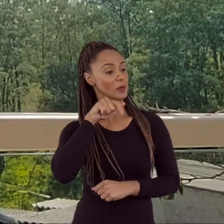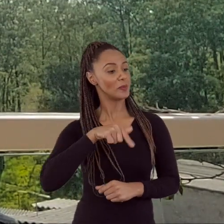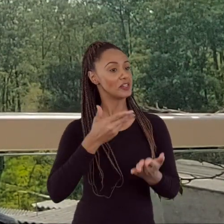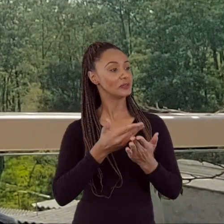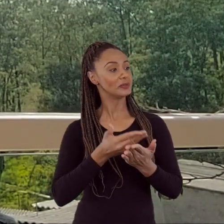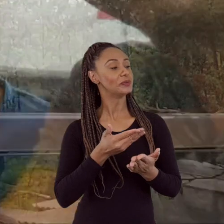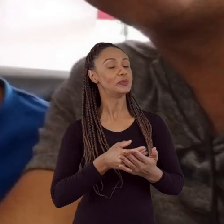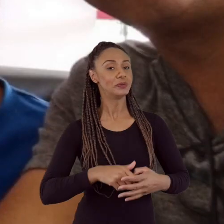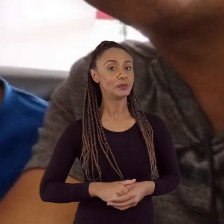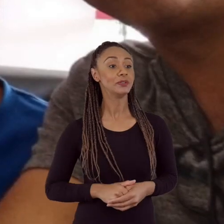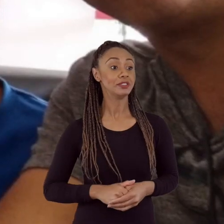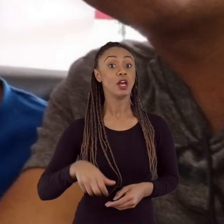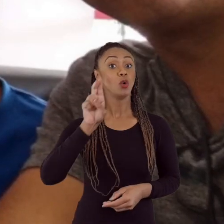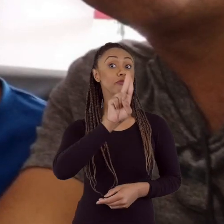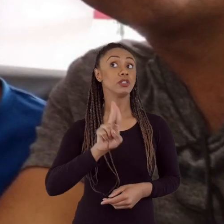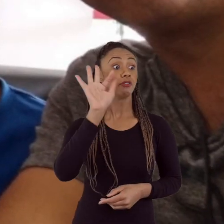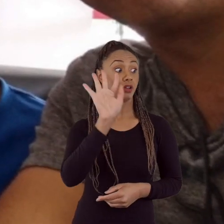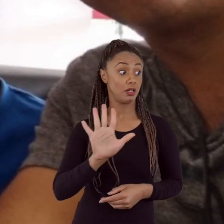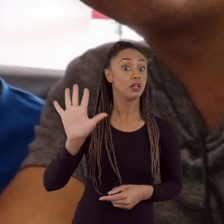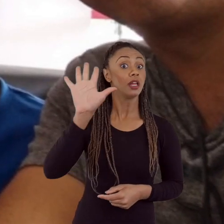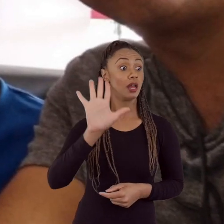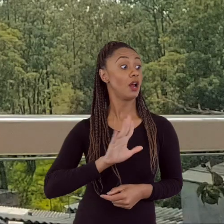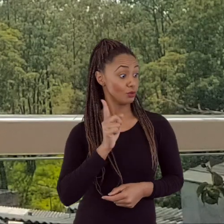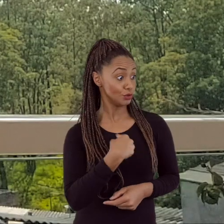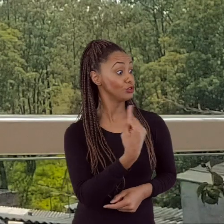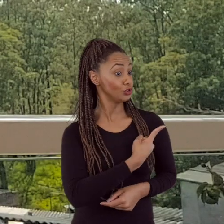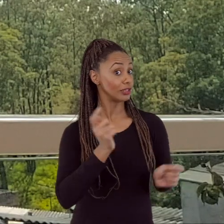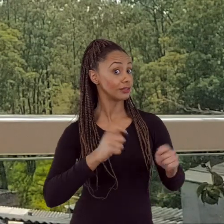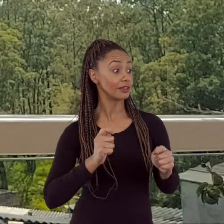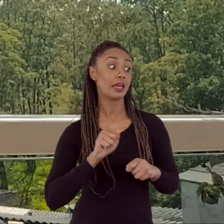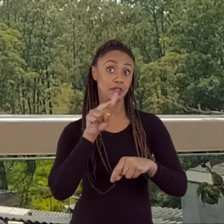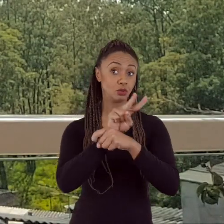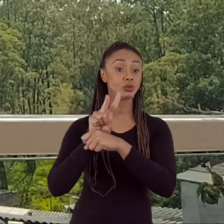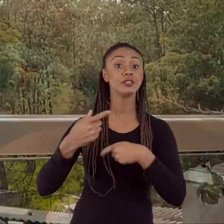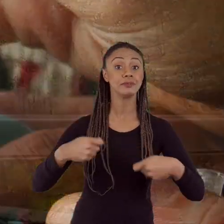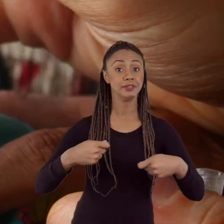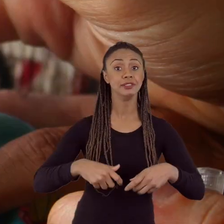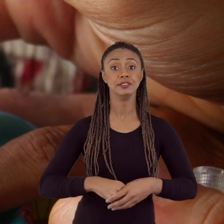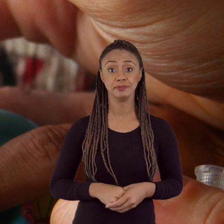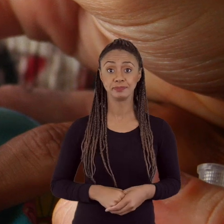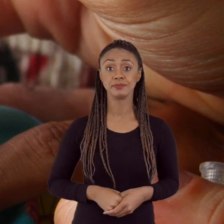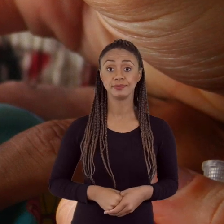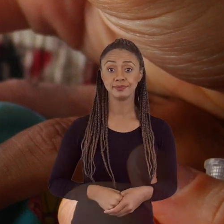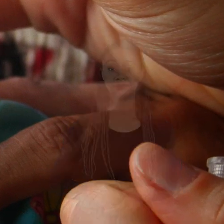o pai estuda também. A Universidade Federal é nossa, nós temos que cuidar dela.